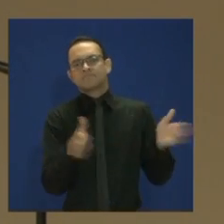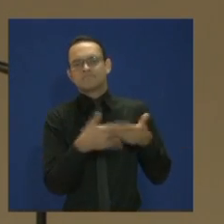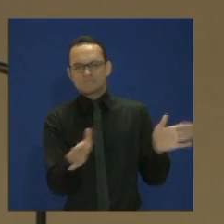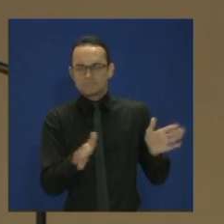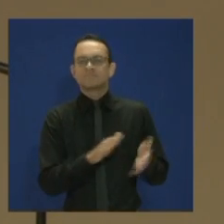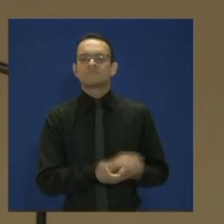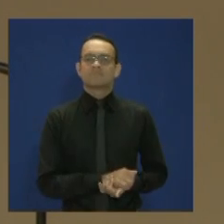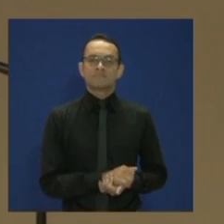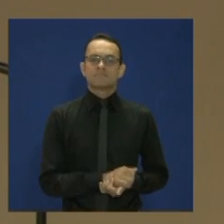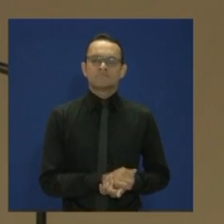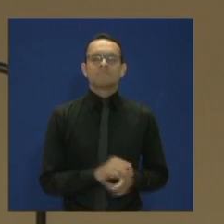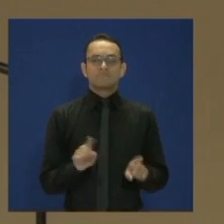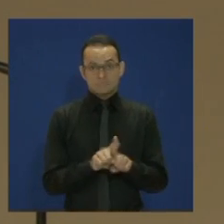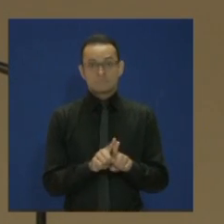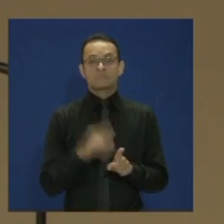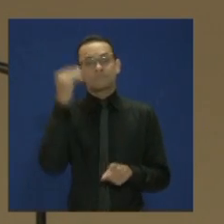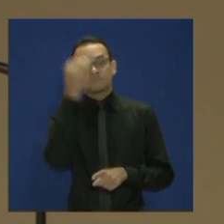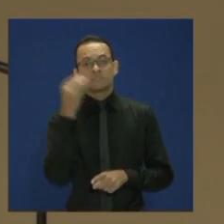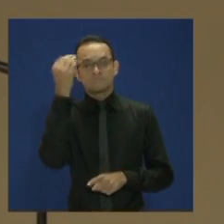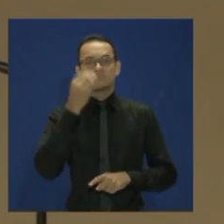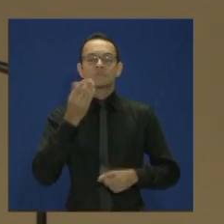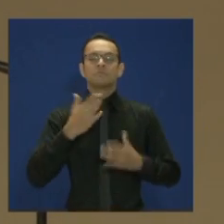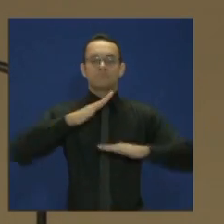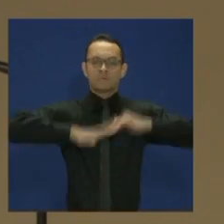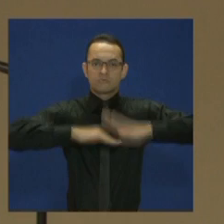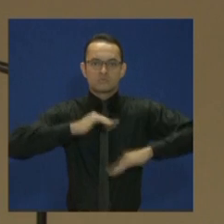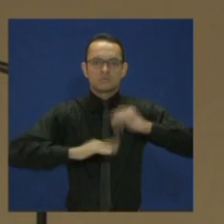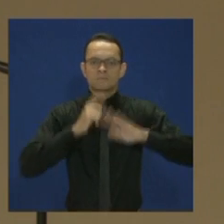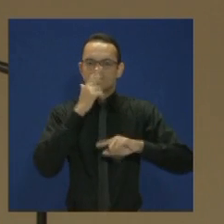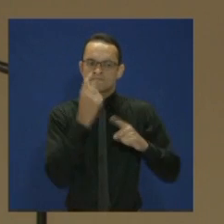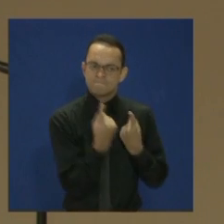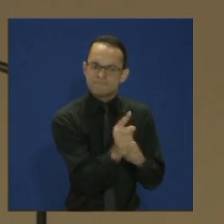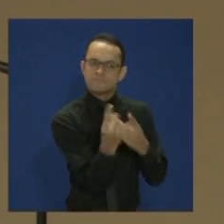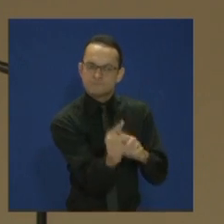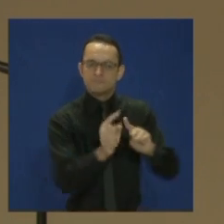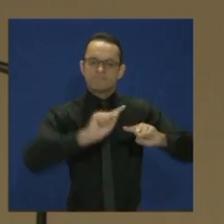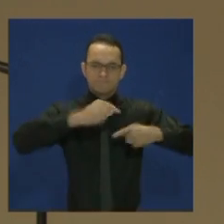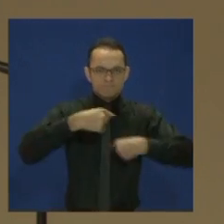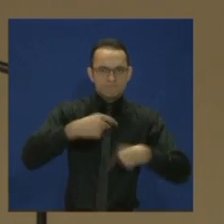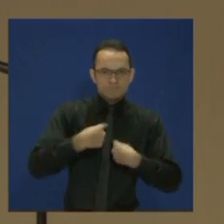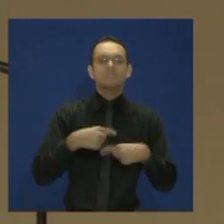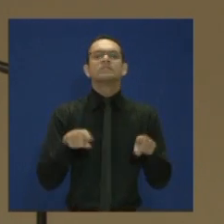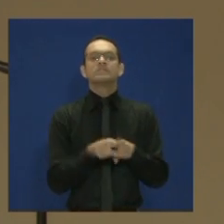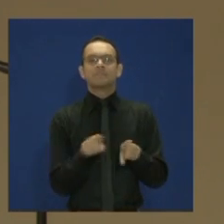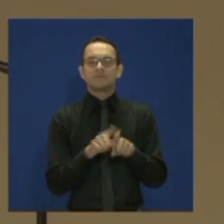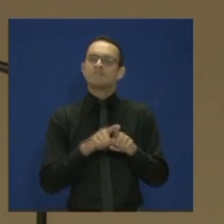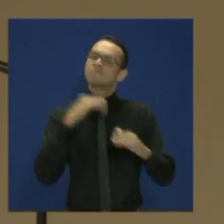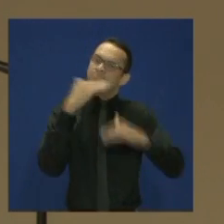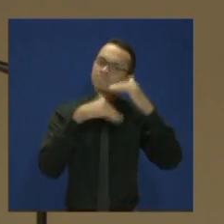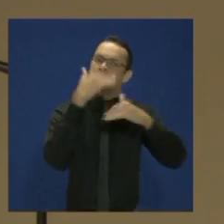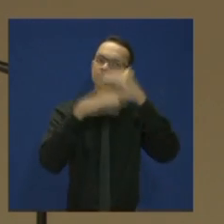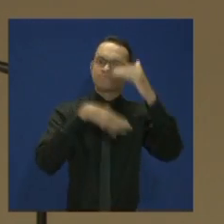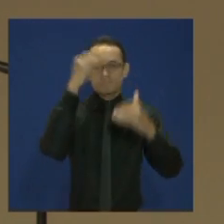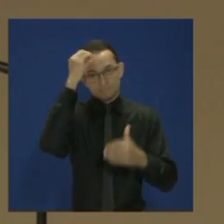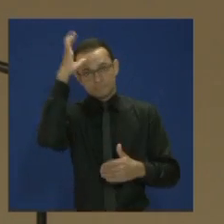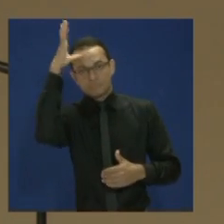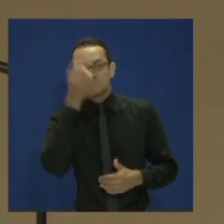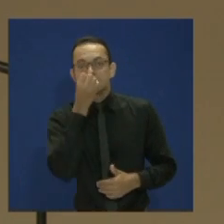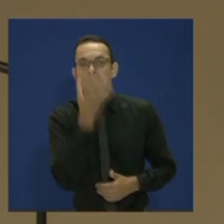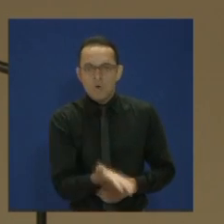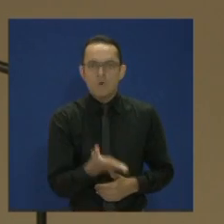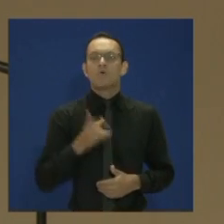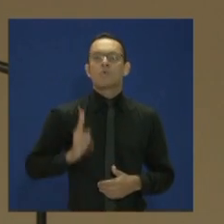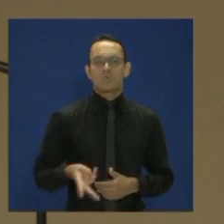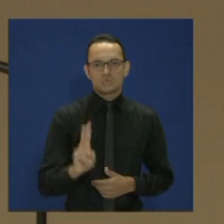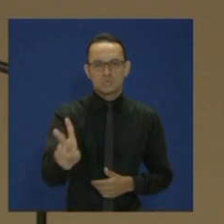portas de uma atividade profissional desafiadora e enriquecedora, e que também exigirão um contínuo processo